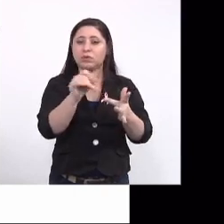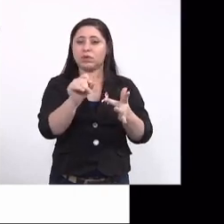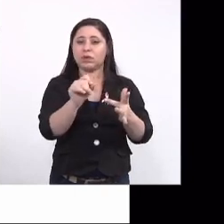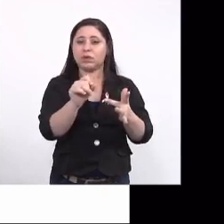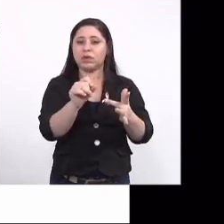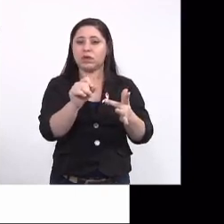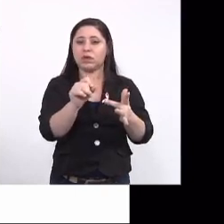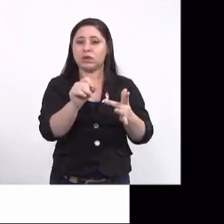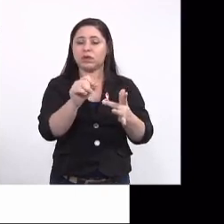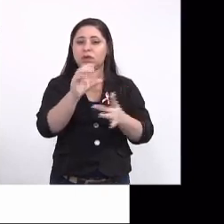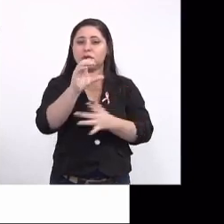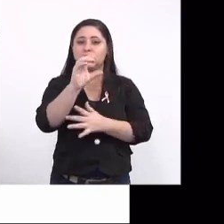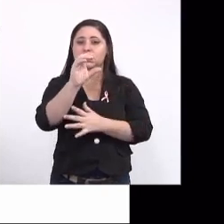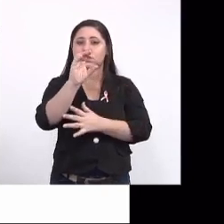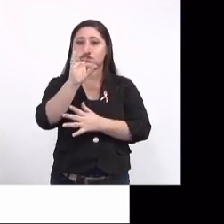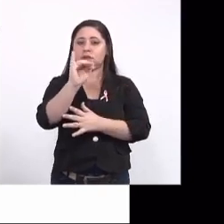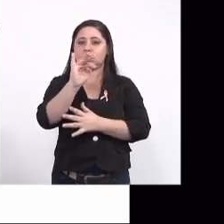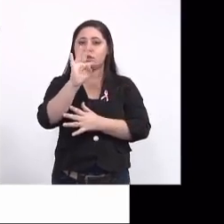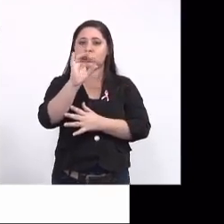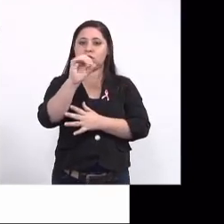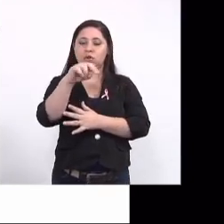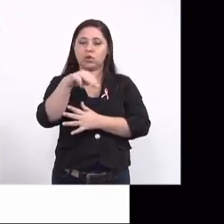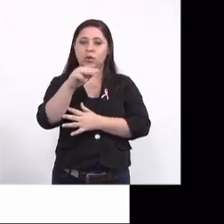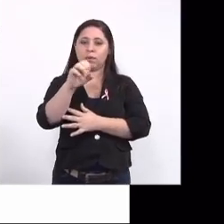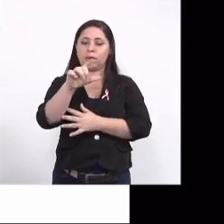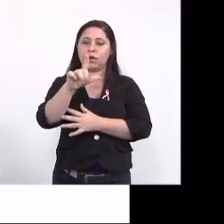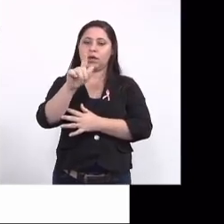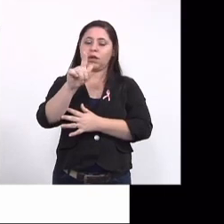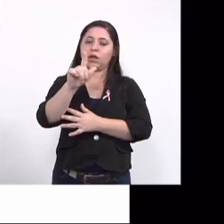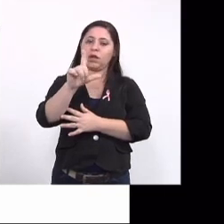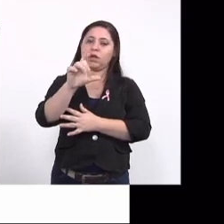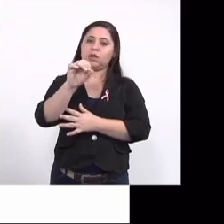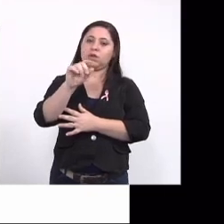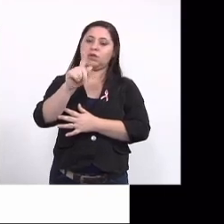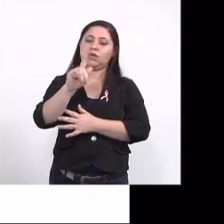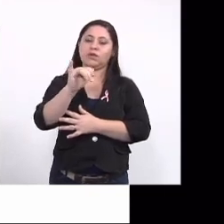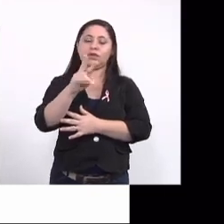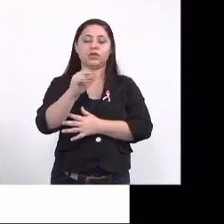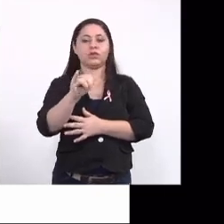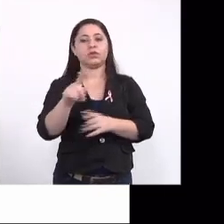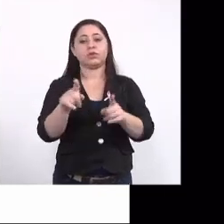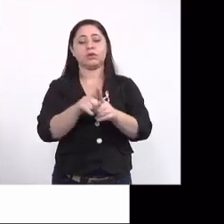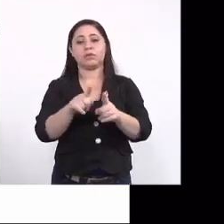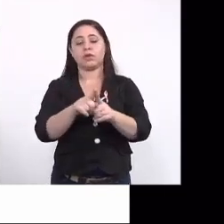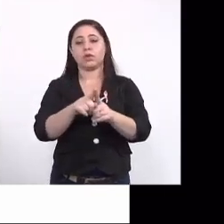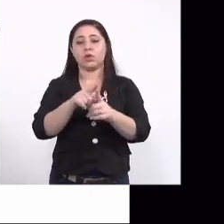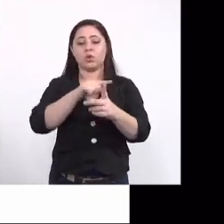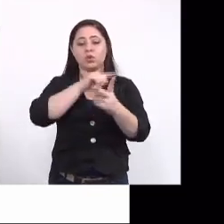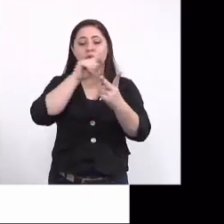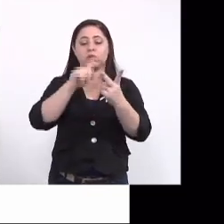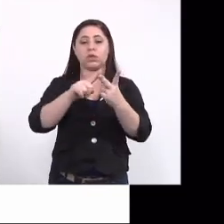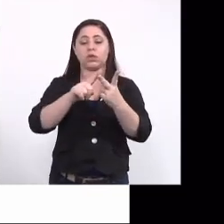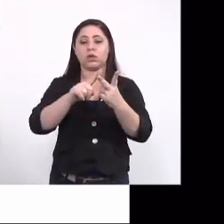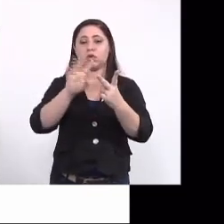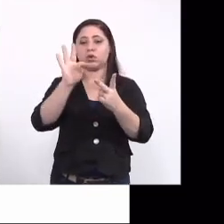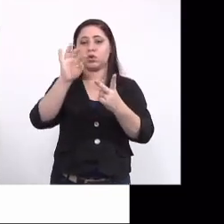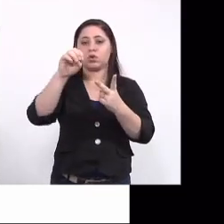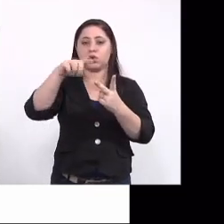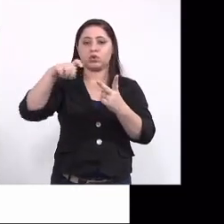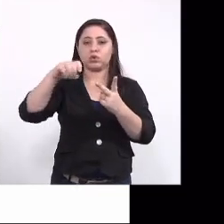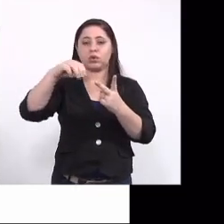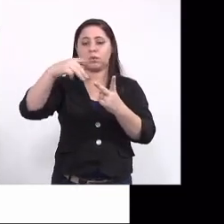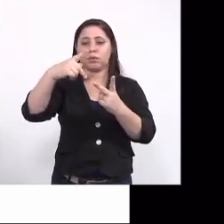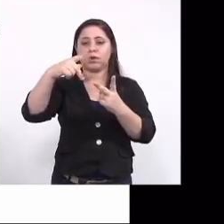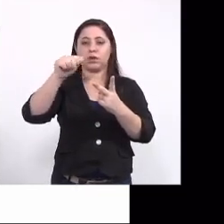citomegalovírus, dois, a toxoplasmose congênita e uma síndrome congênita. Voltando lá para as mães que tinham